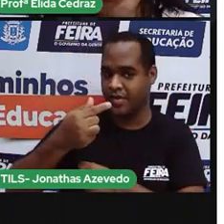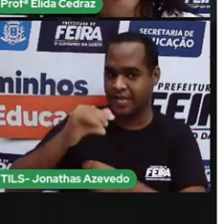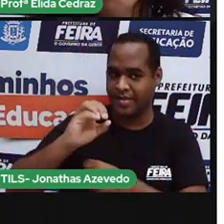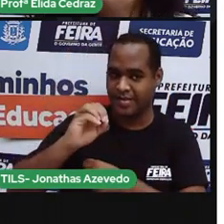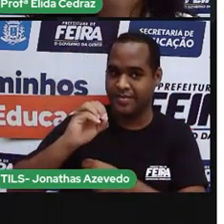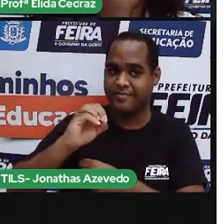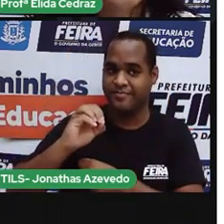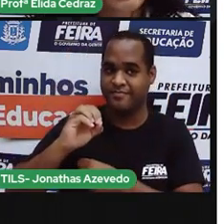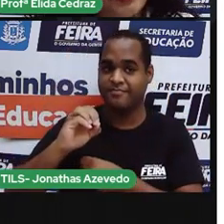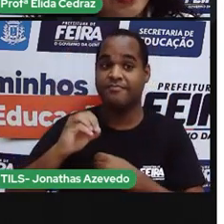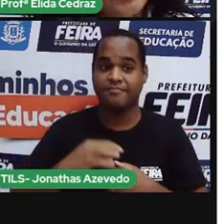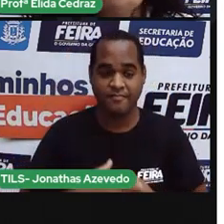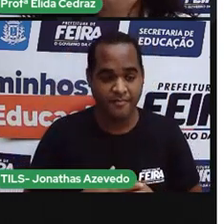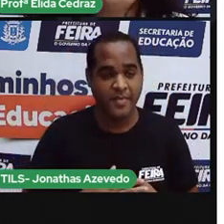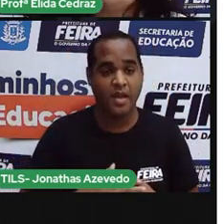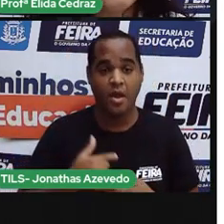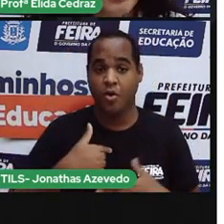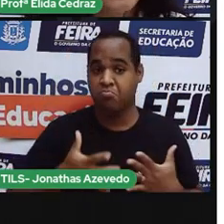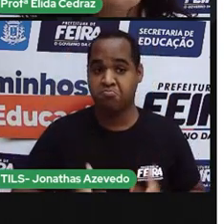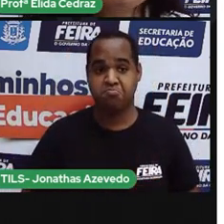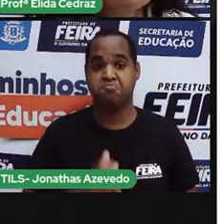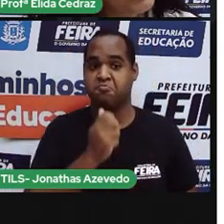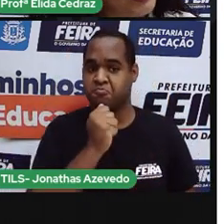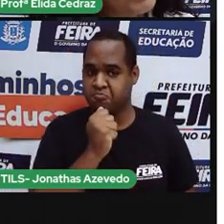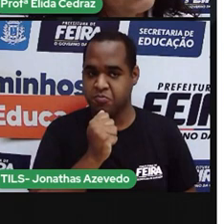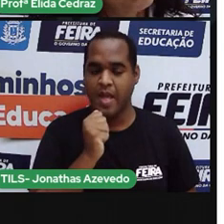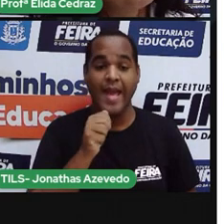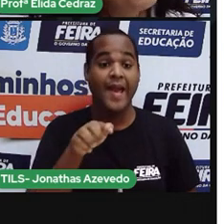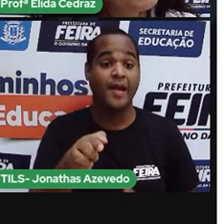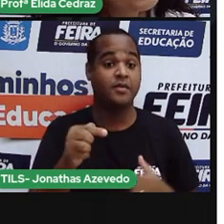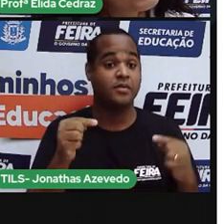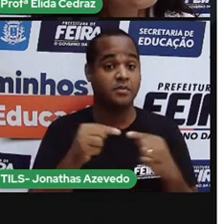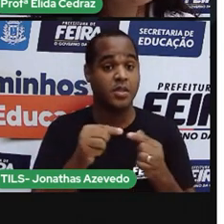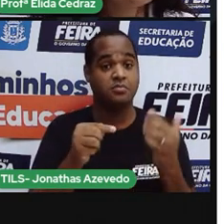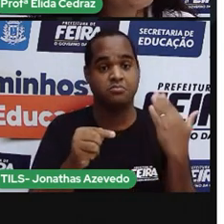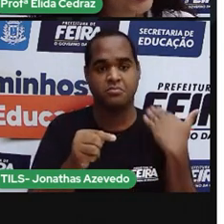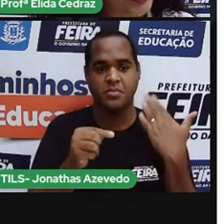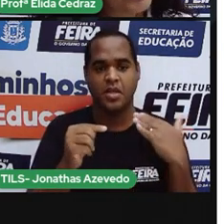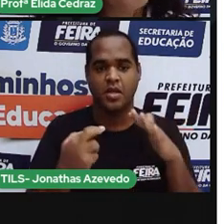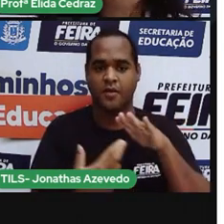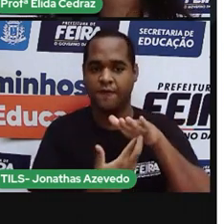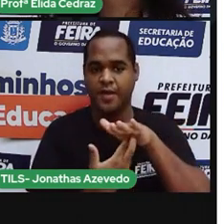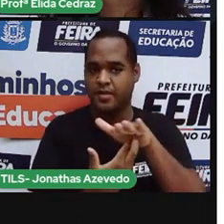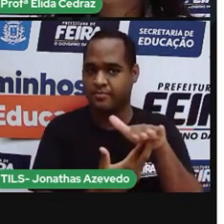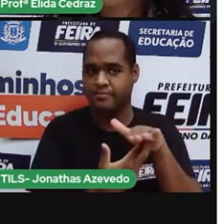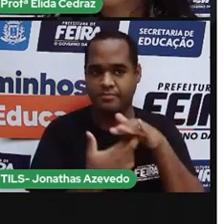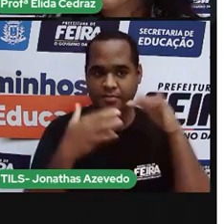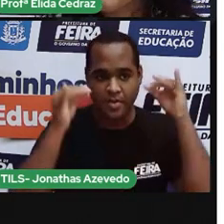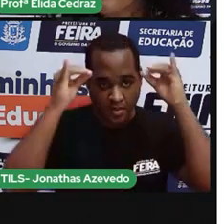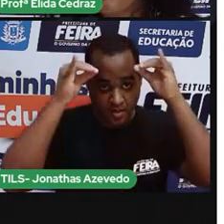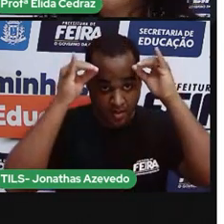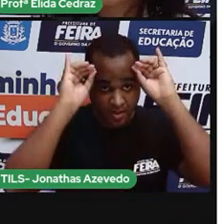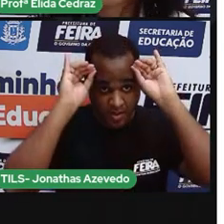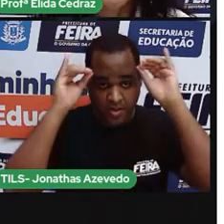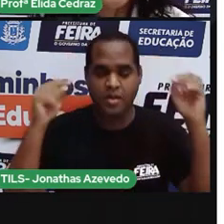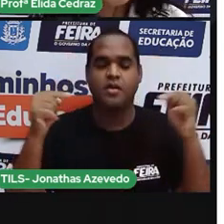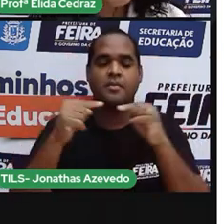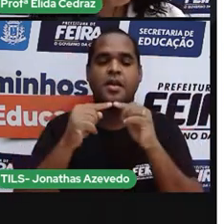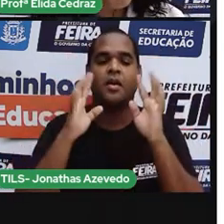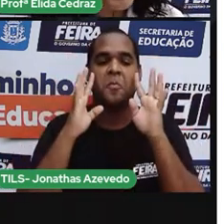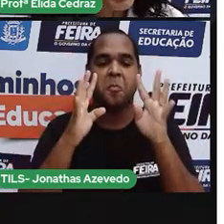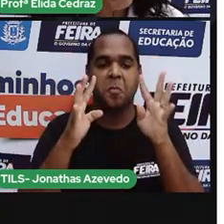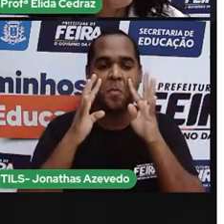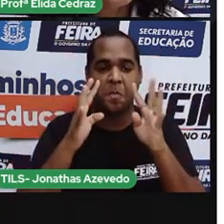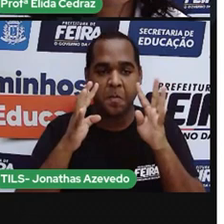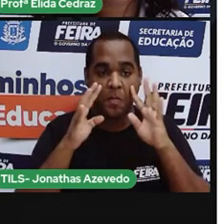nascido. Aí, eram realizadas as Feiras do Gado, que deu origem a